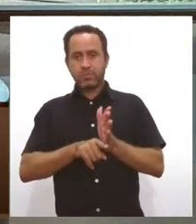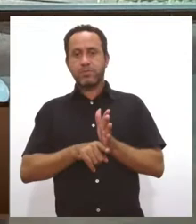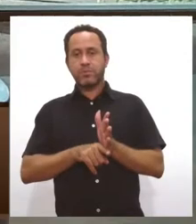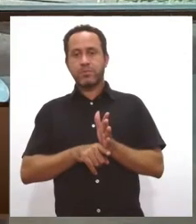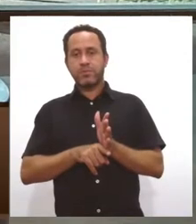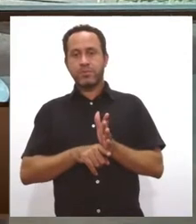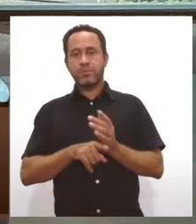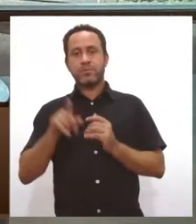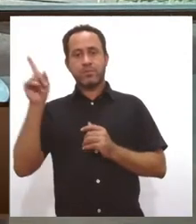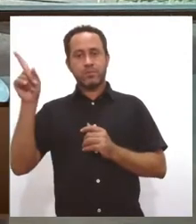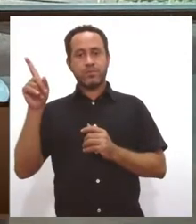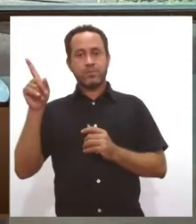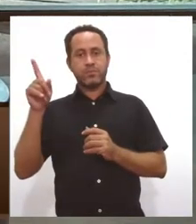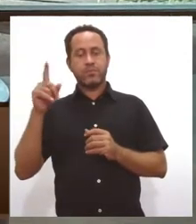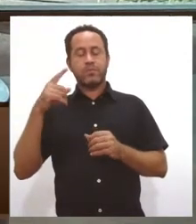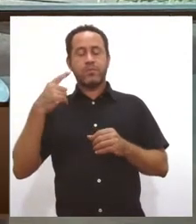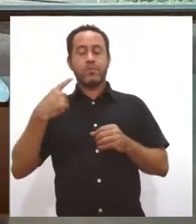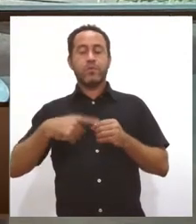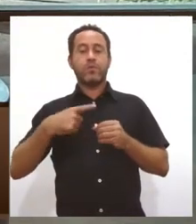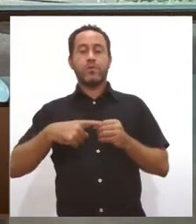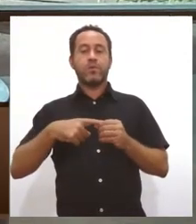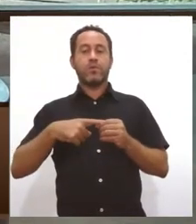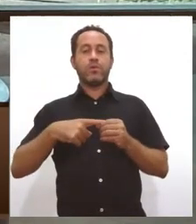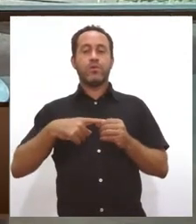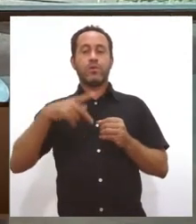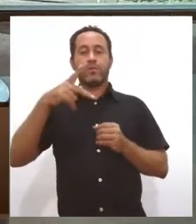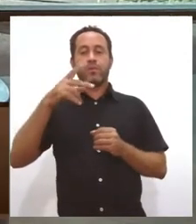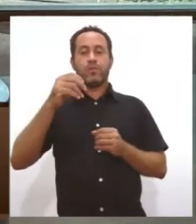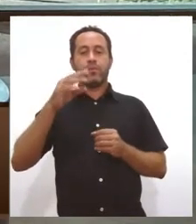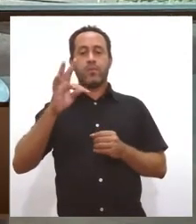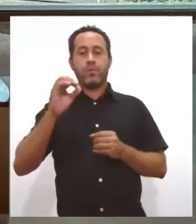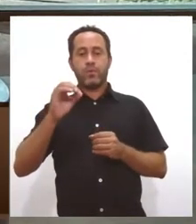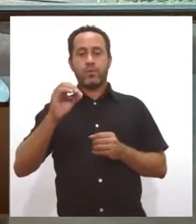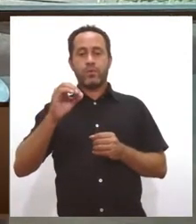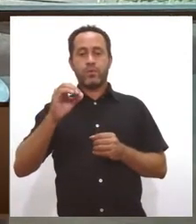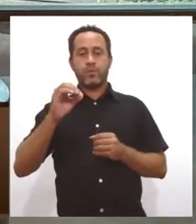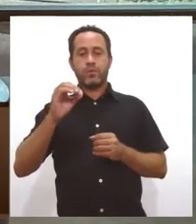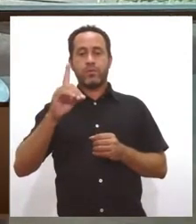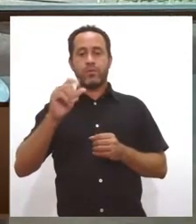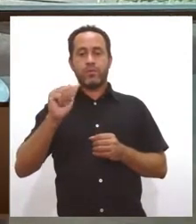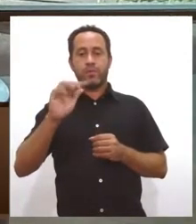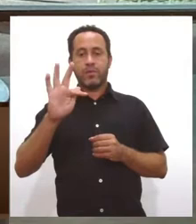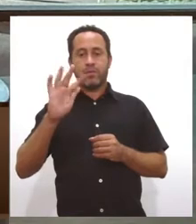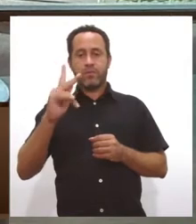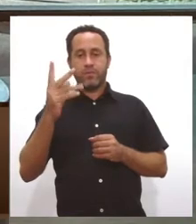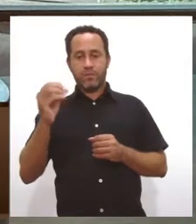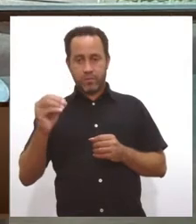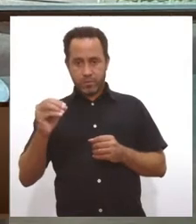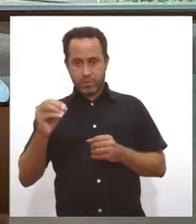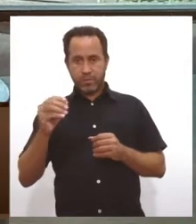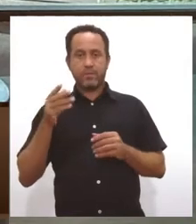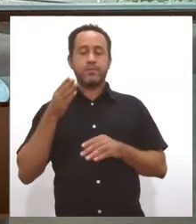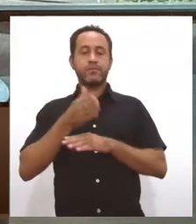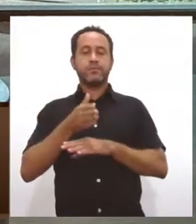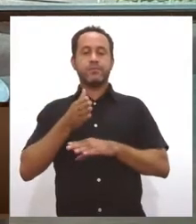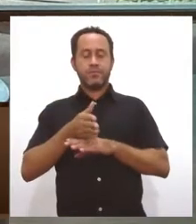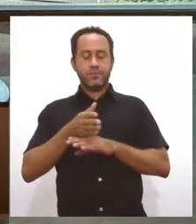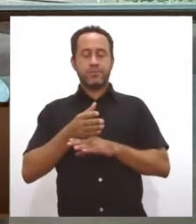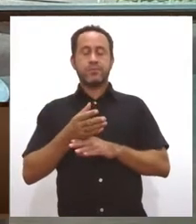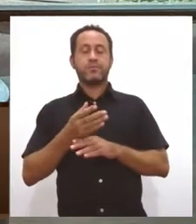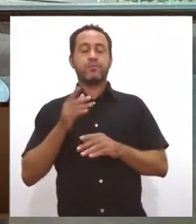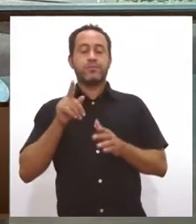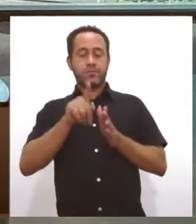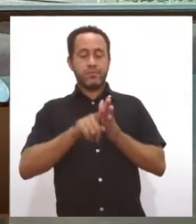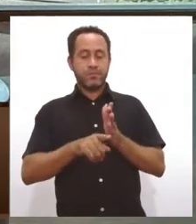lá de Porto da Folha, né? Sim. E também participou aí da elaboração da lei dos resíduos sólidos de Sergipe. A minha